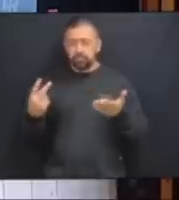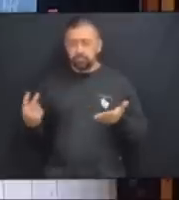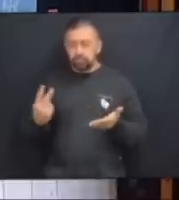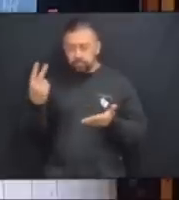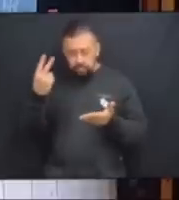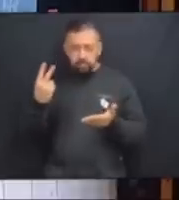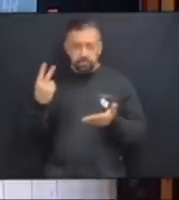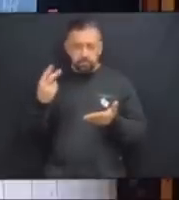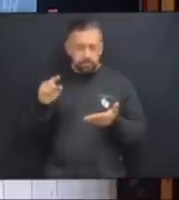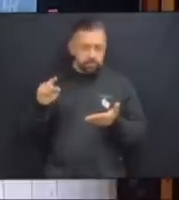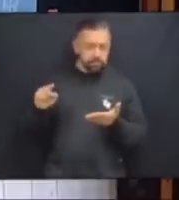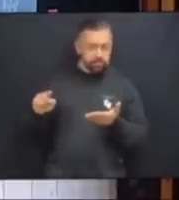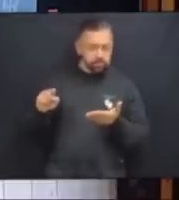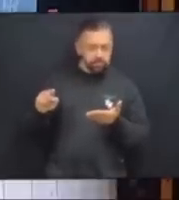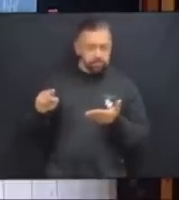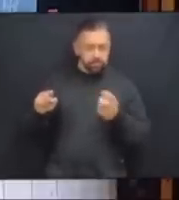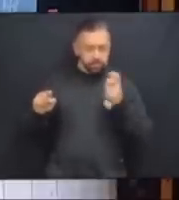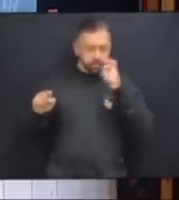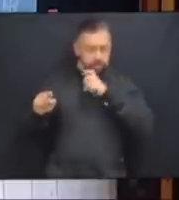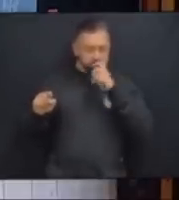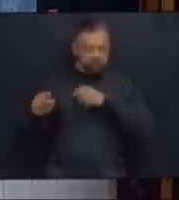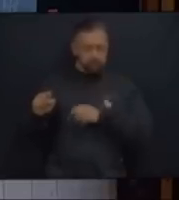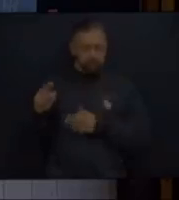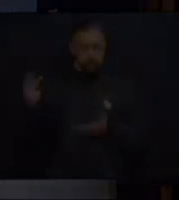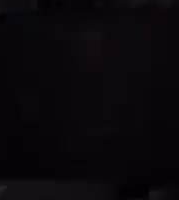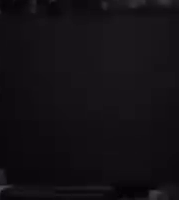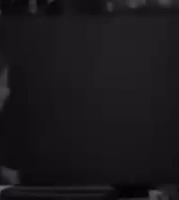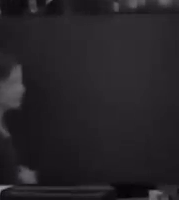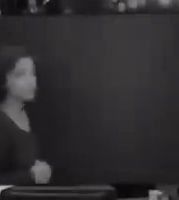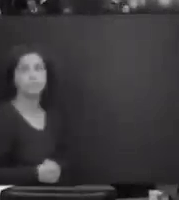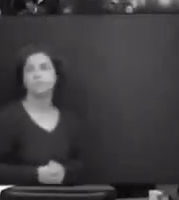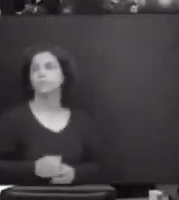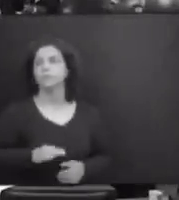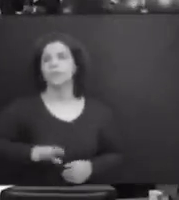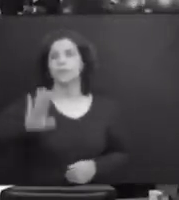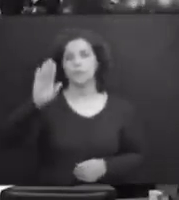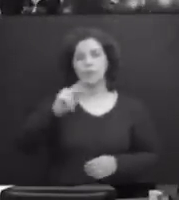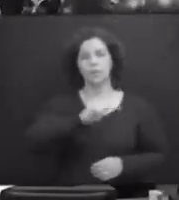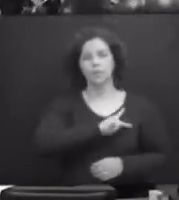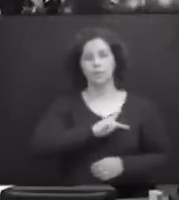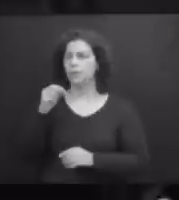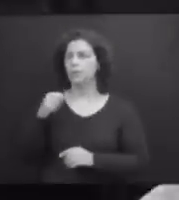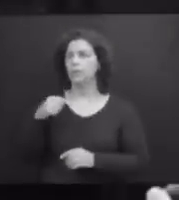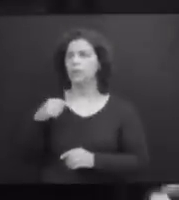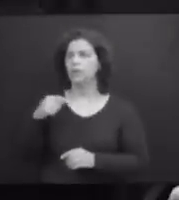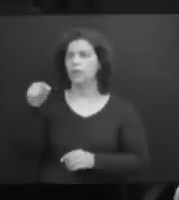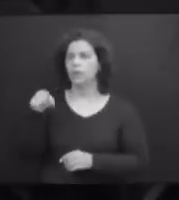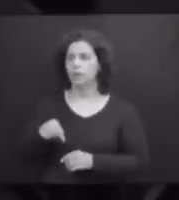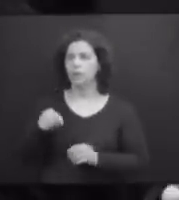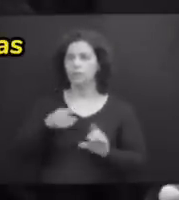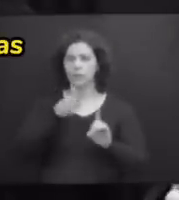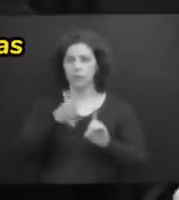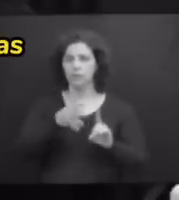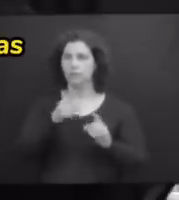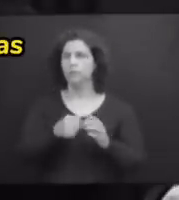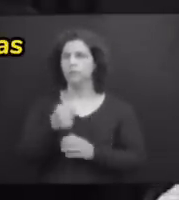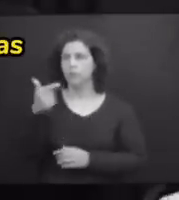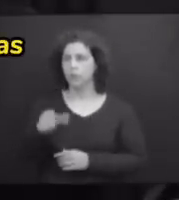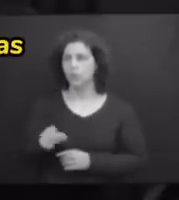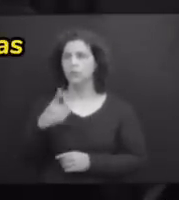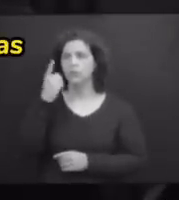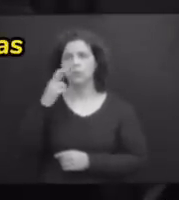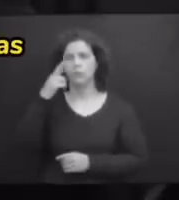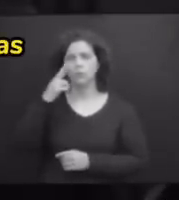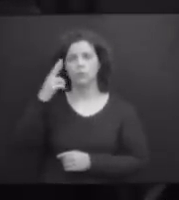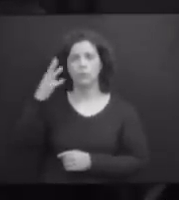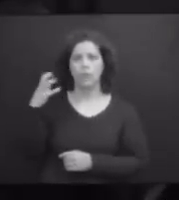mentira e o valor da verdade. Pela ordem, Pela ordem, deputado Ricardo Arruda. Novamente o deputado